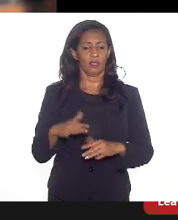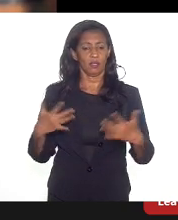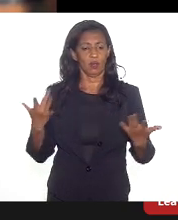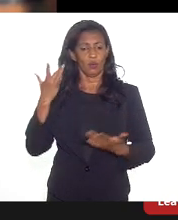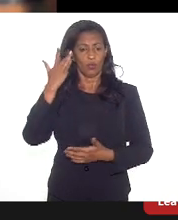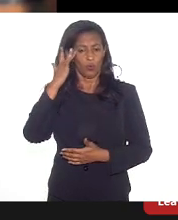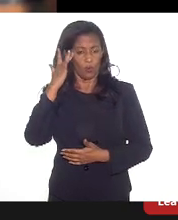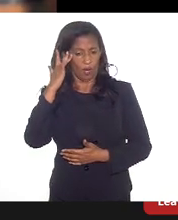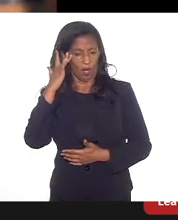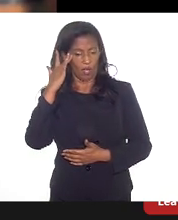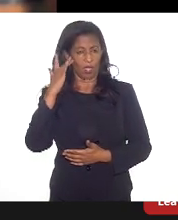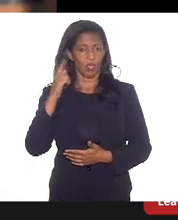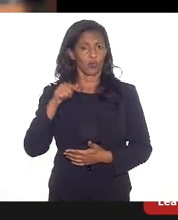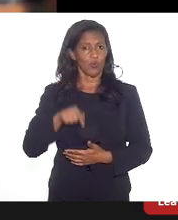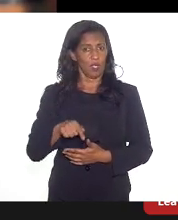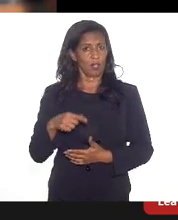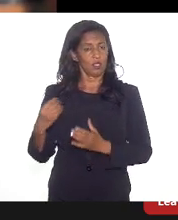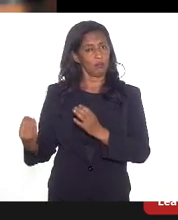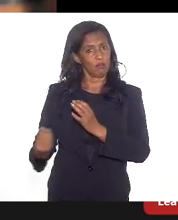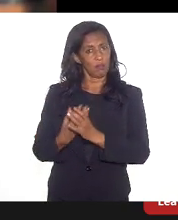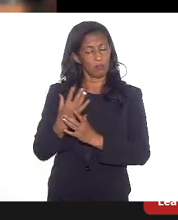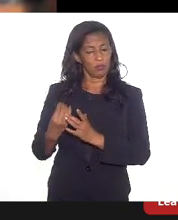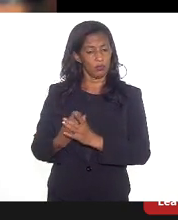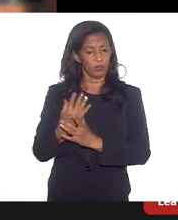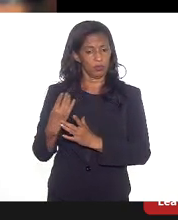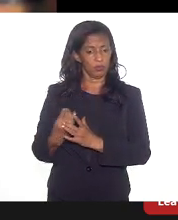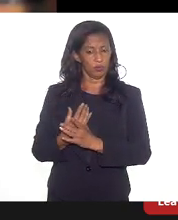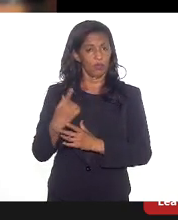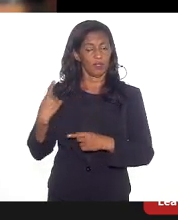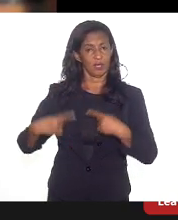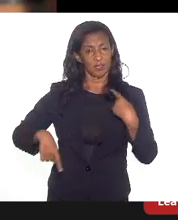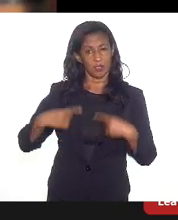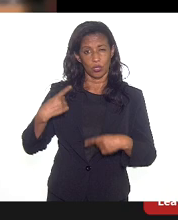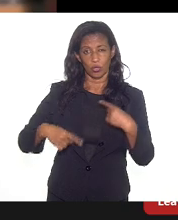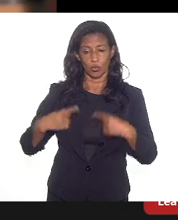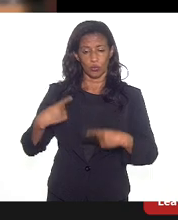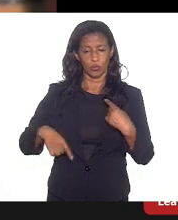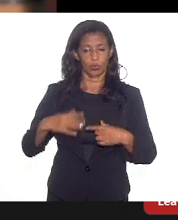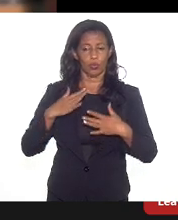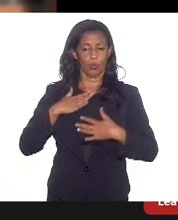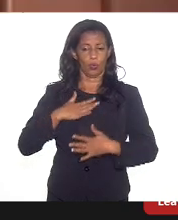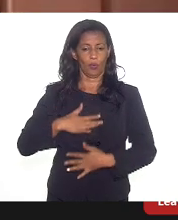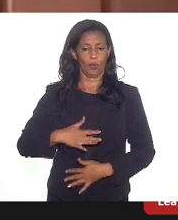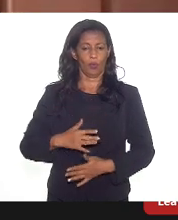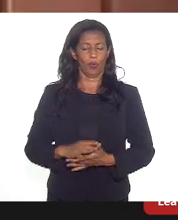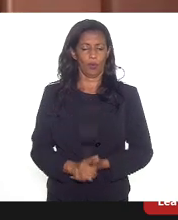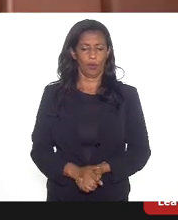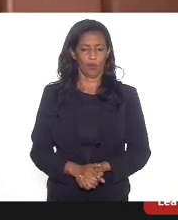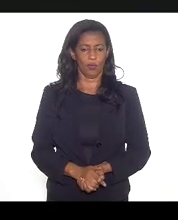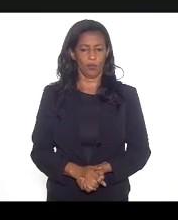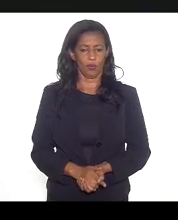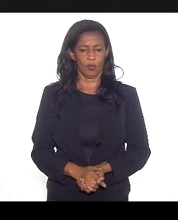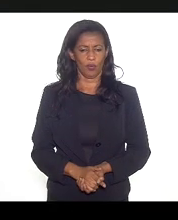acho que é esse meio produtivo que nós vamos ter que discutir com muita capacidade, concluir, Alessio, eu te agradeço, com muita